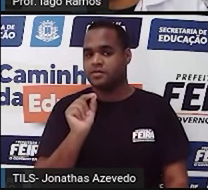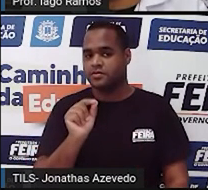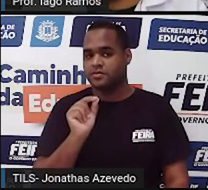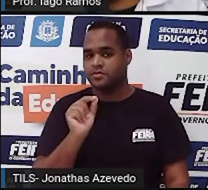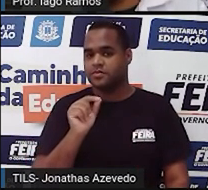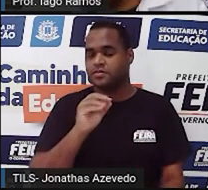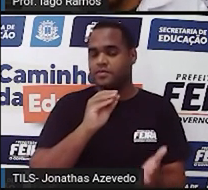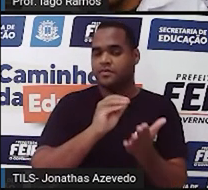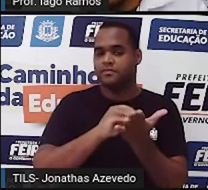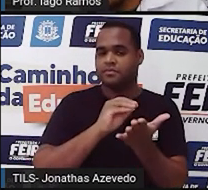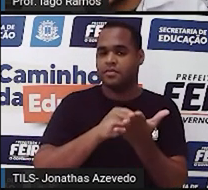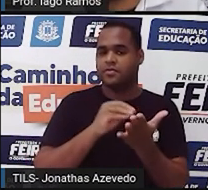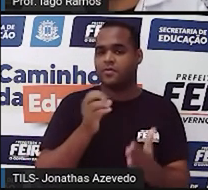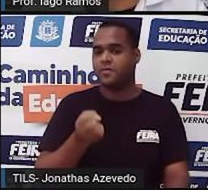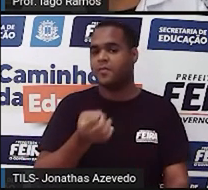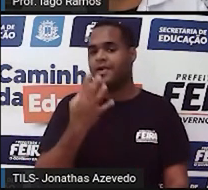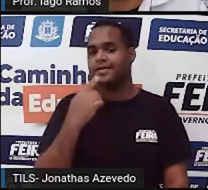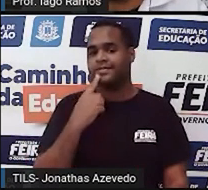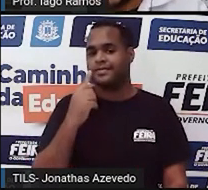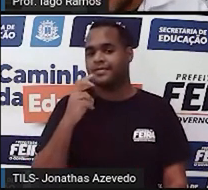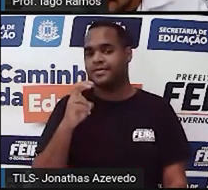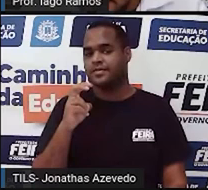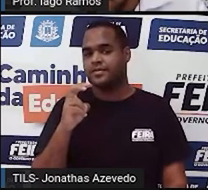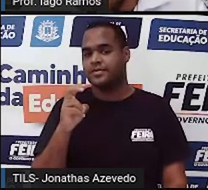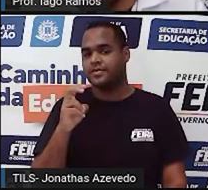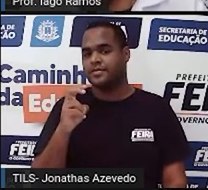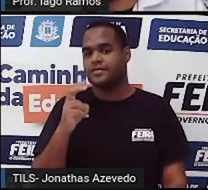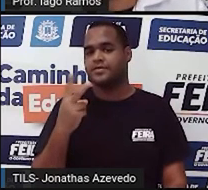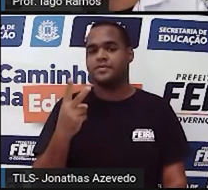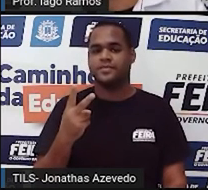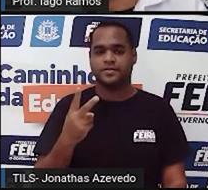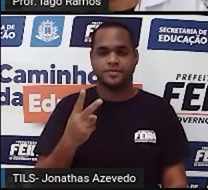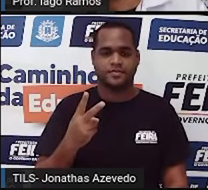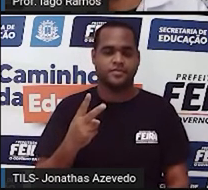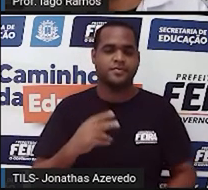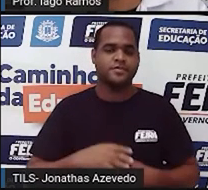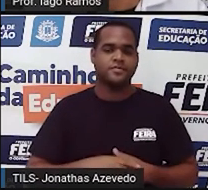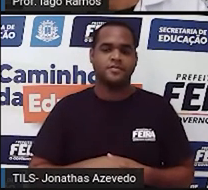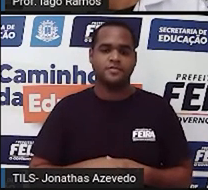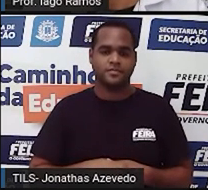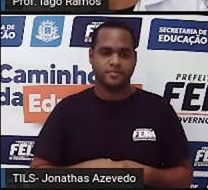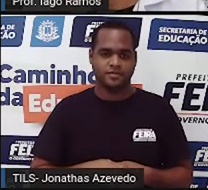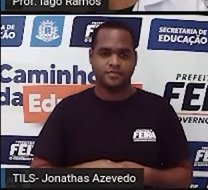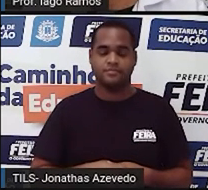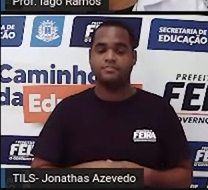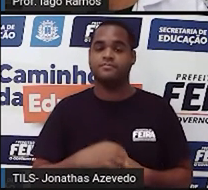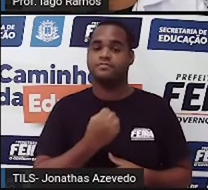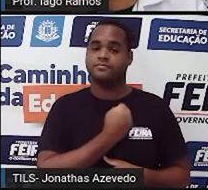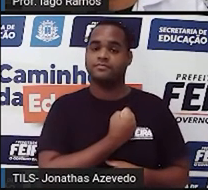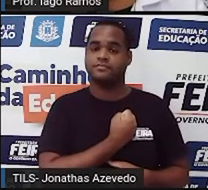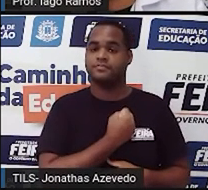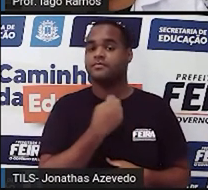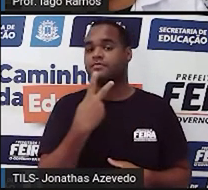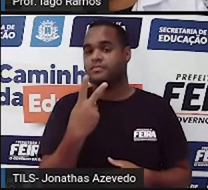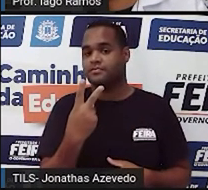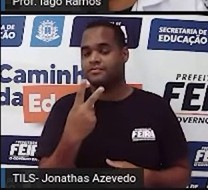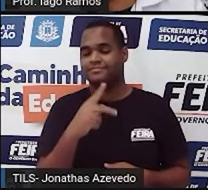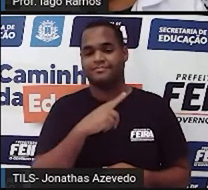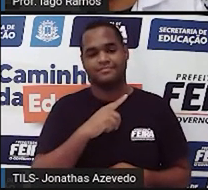faltando qual número aqui para chegar no 15? Você já descobriu Professor É o número 2